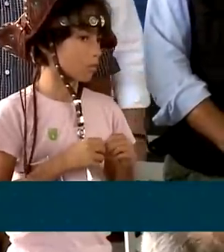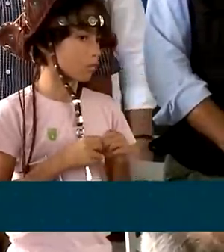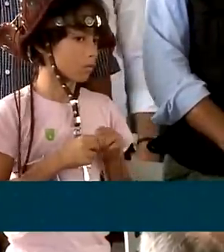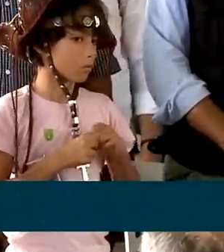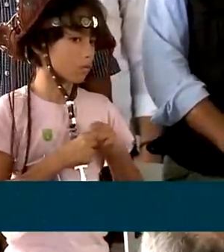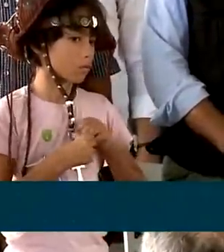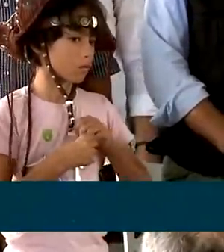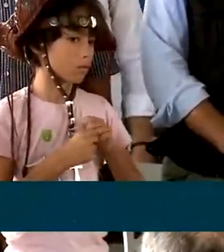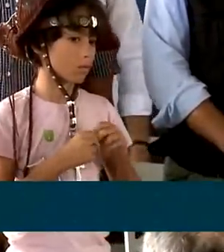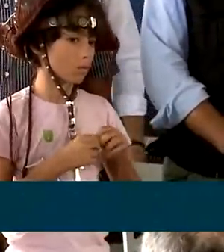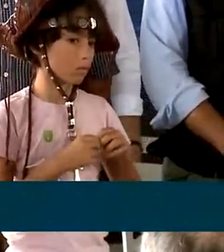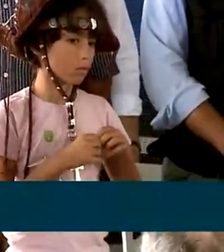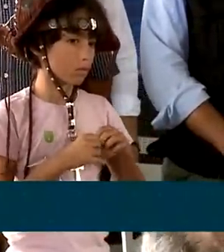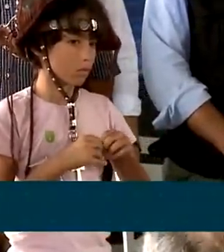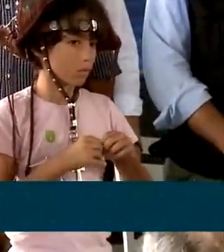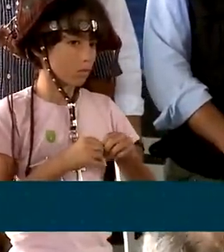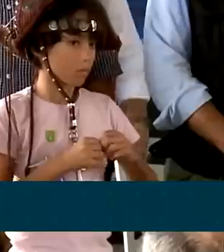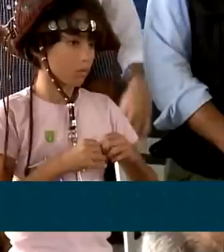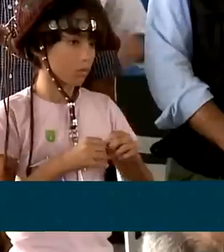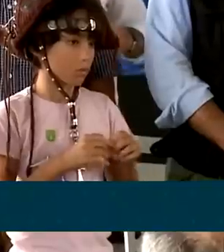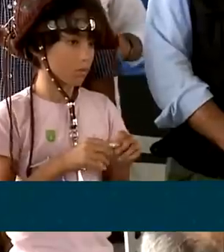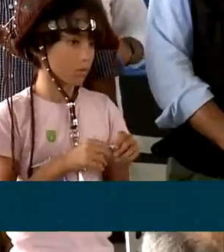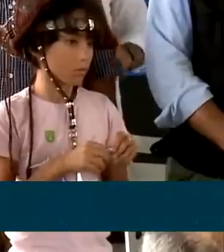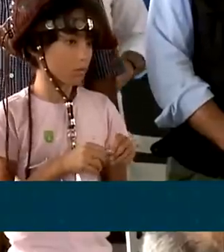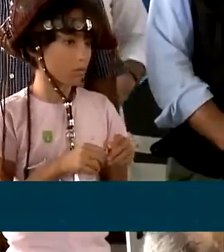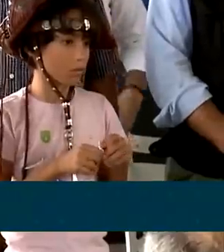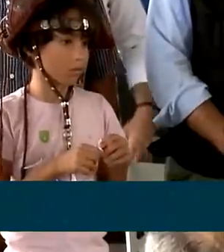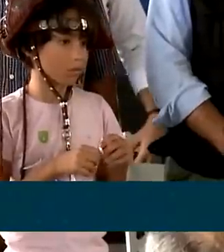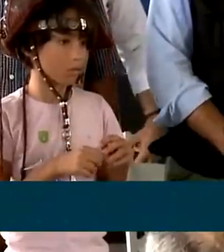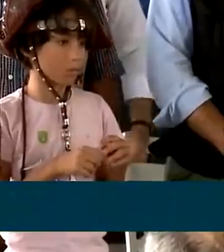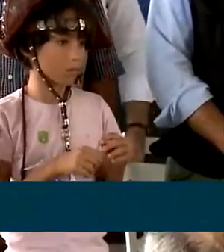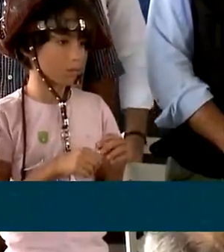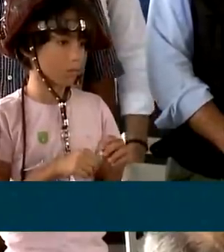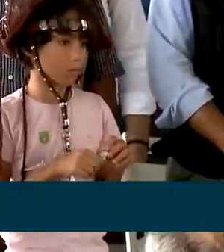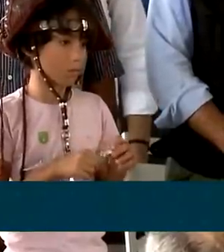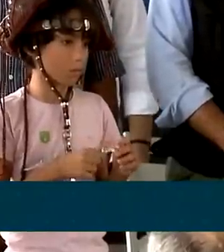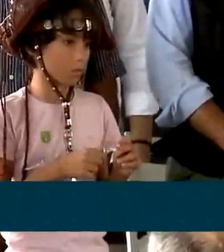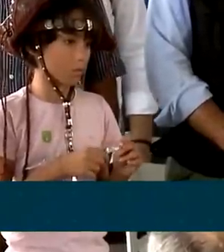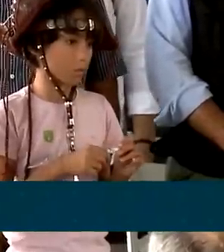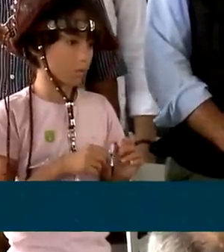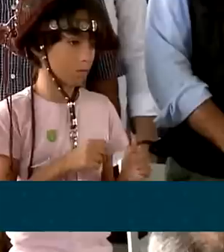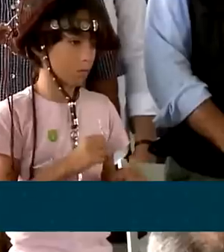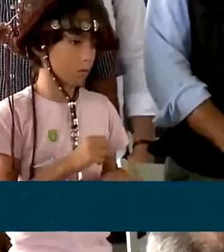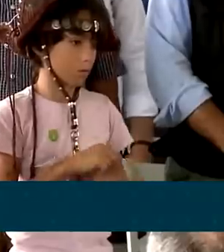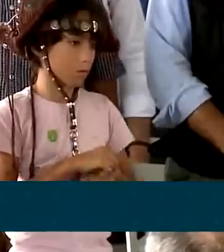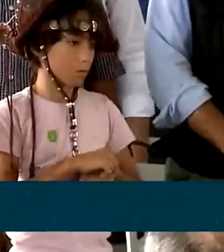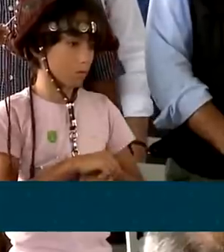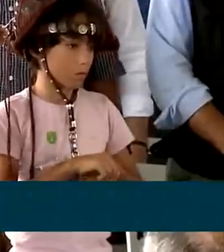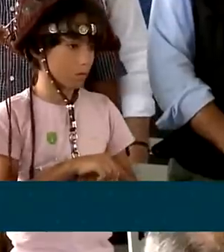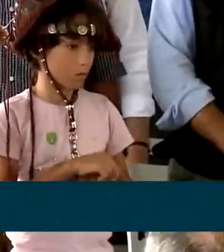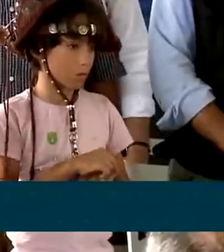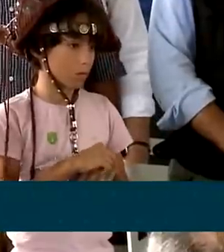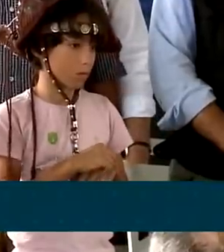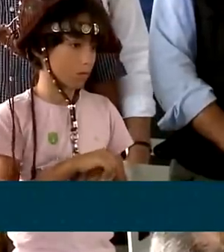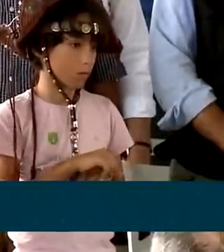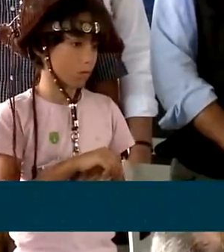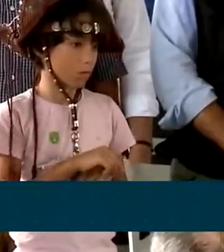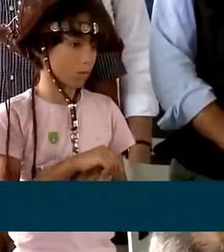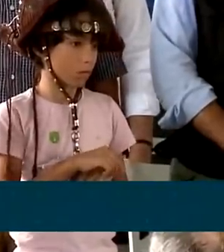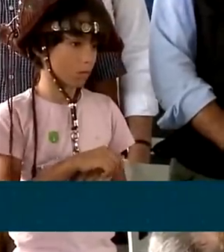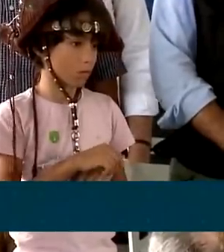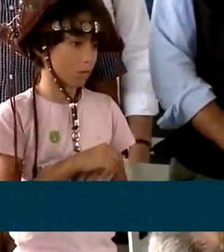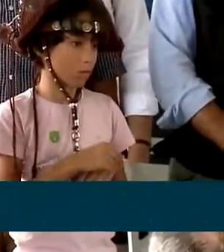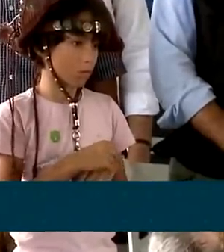no Rio Grande do Norte do Rogério Marinho. Um dia de funcionamento de vocês equivale a